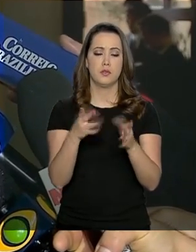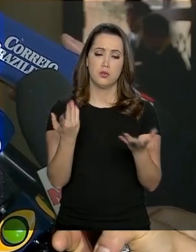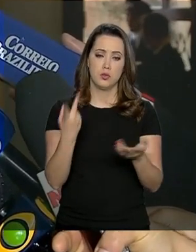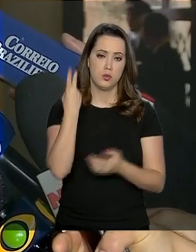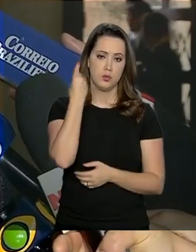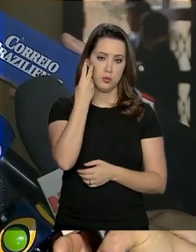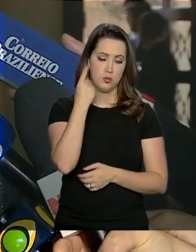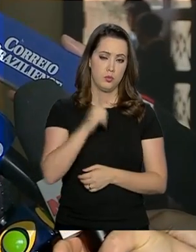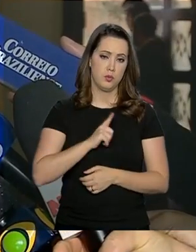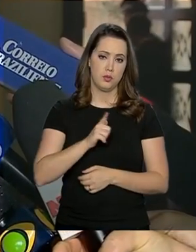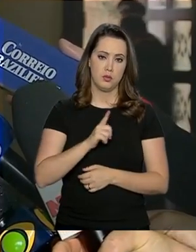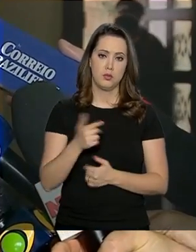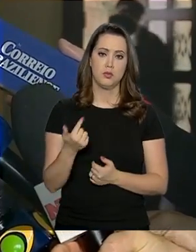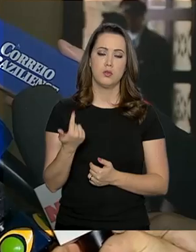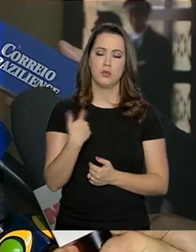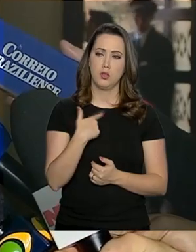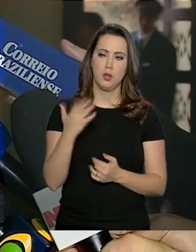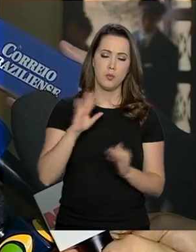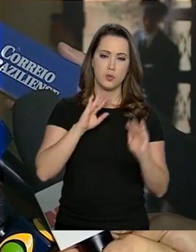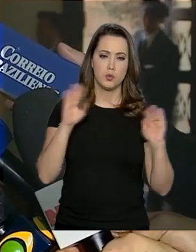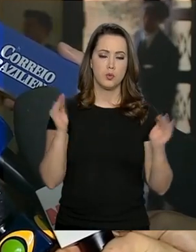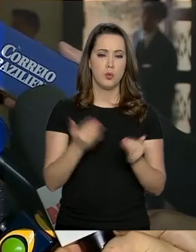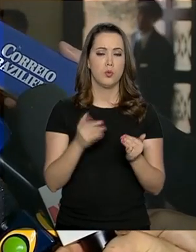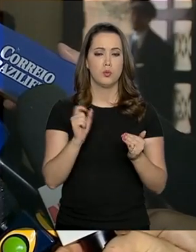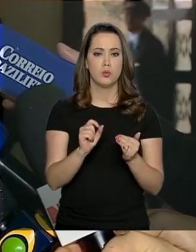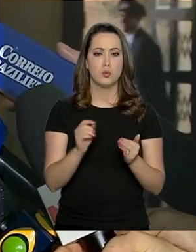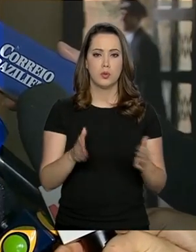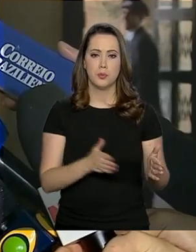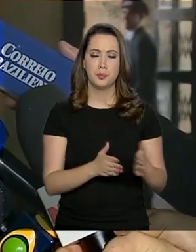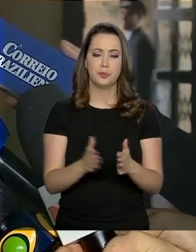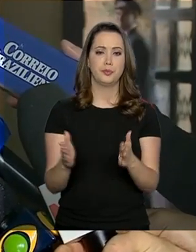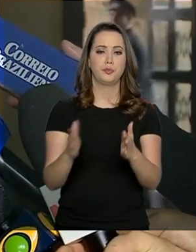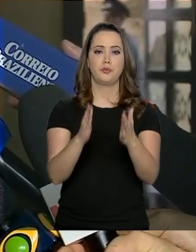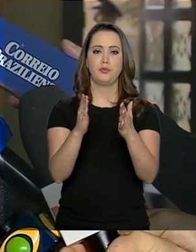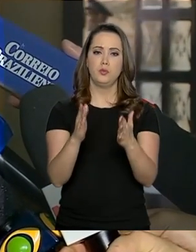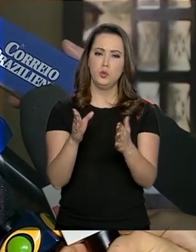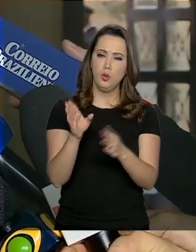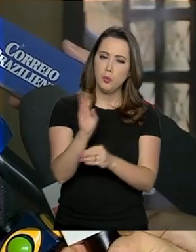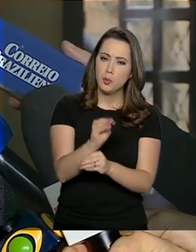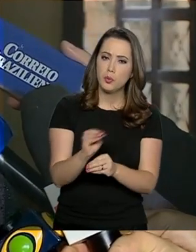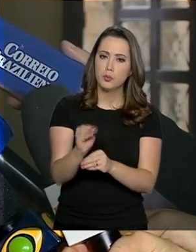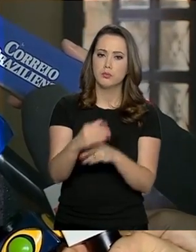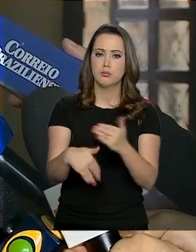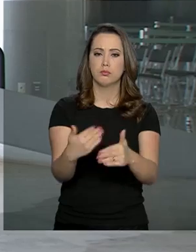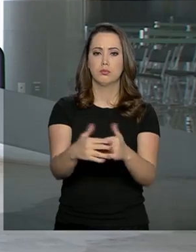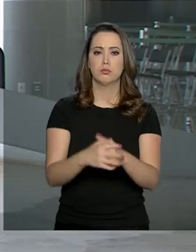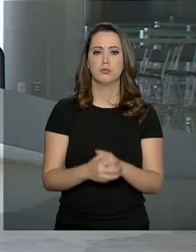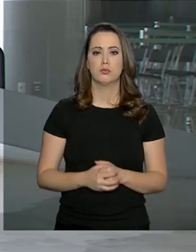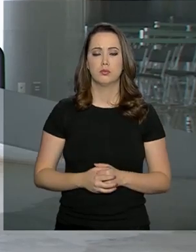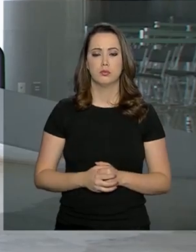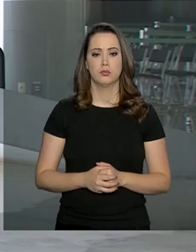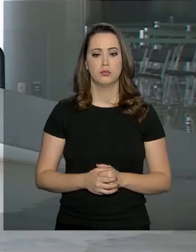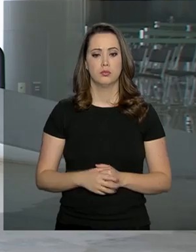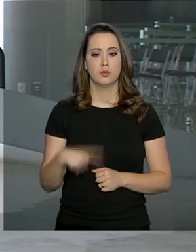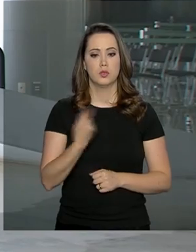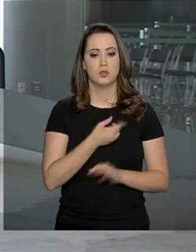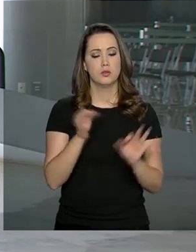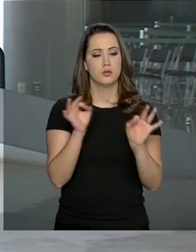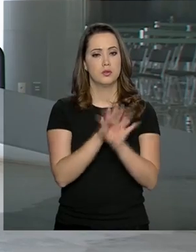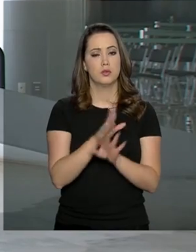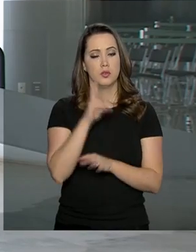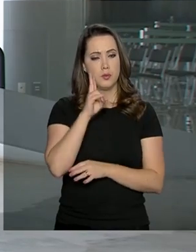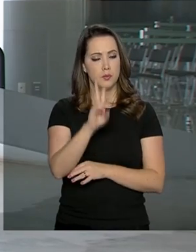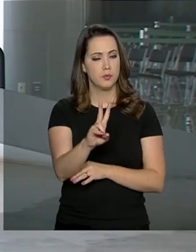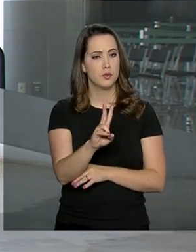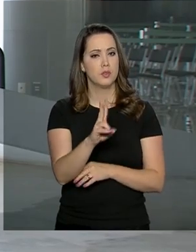se não redirecionar, nós temos que azeitar esse processo. A gente fica por aqui.